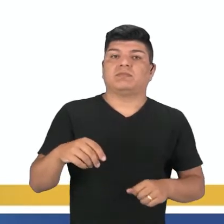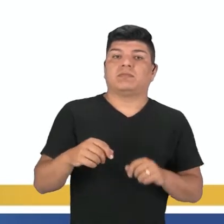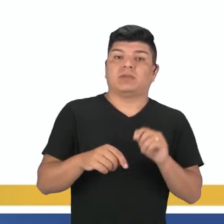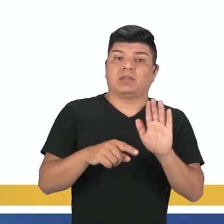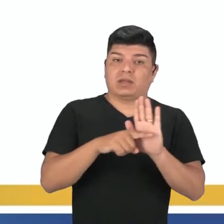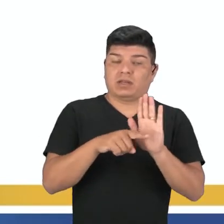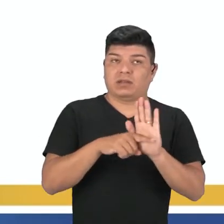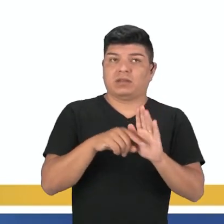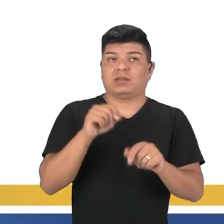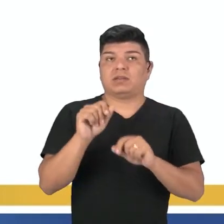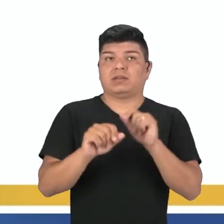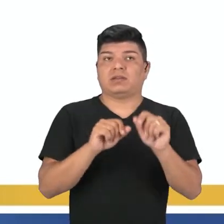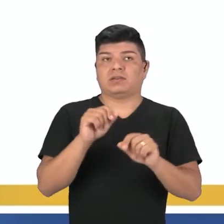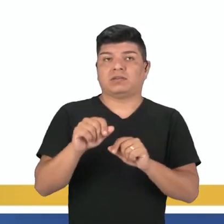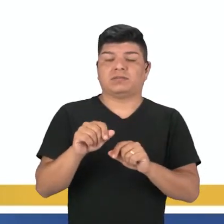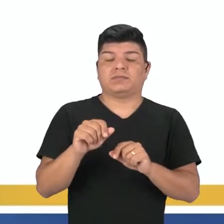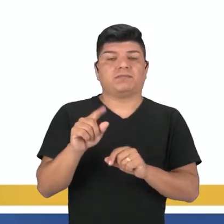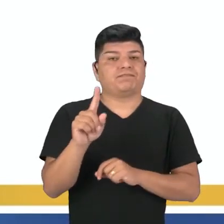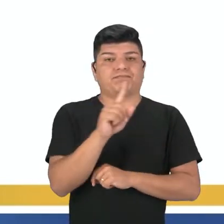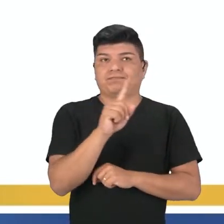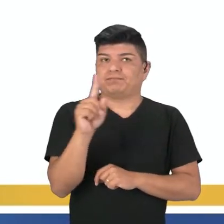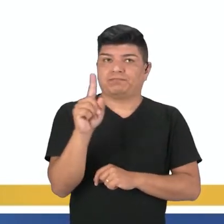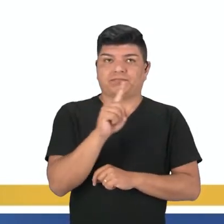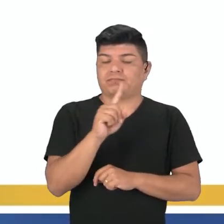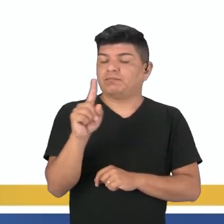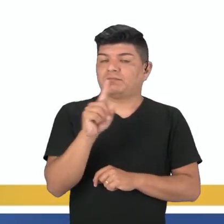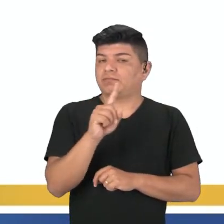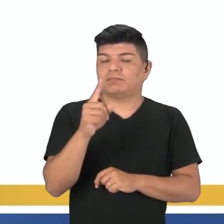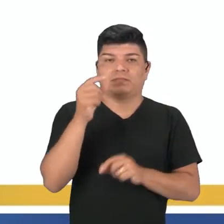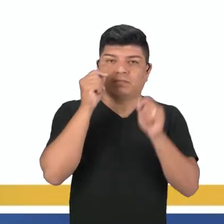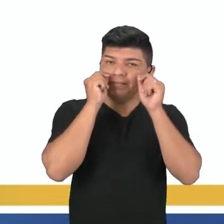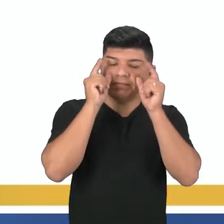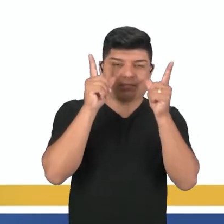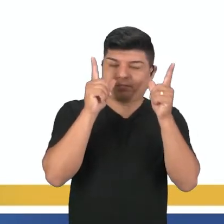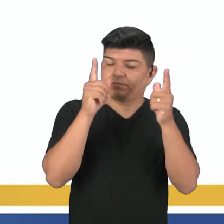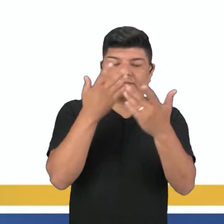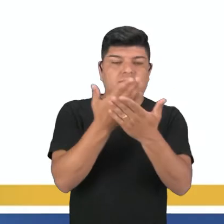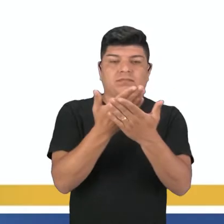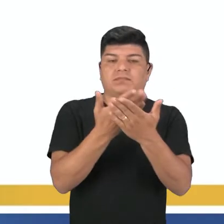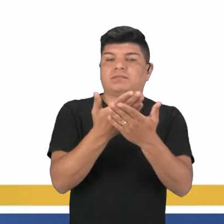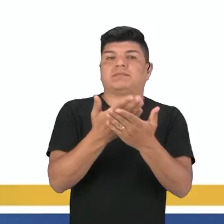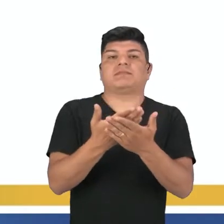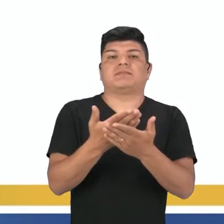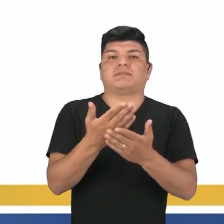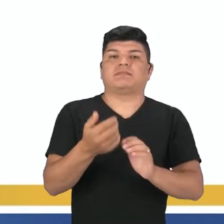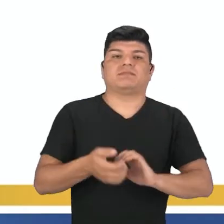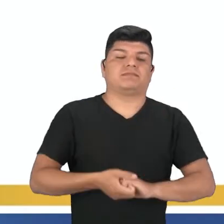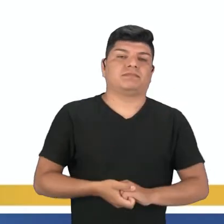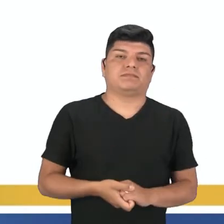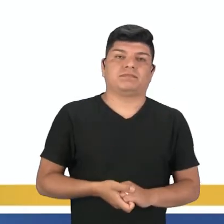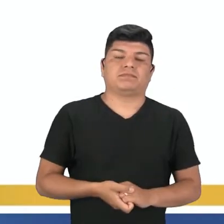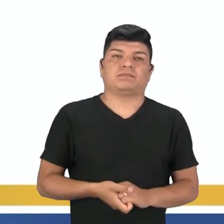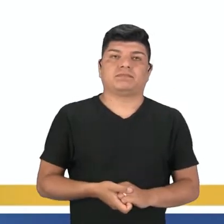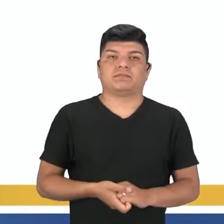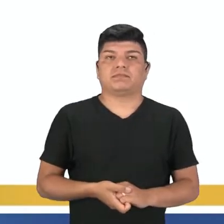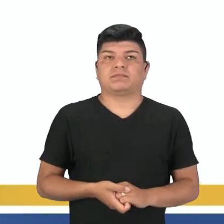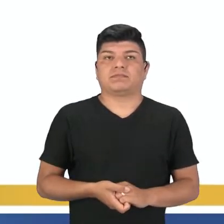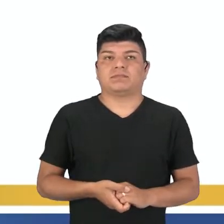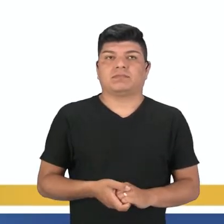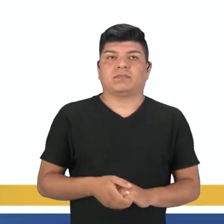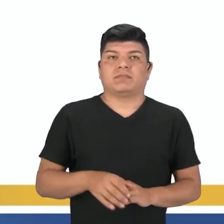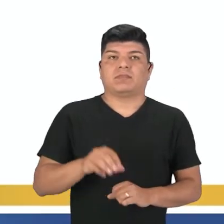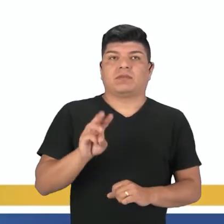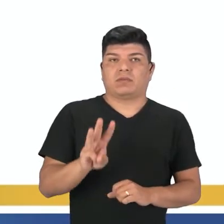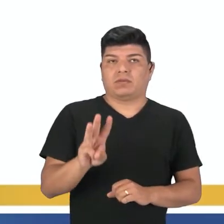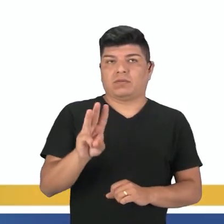no, I wasn't paying attention to the class. Não, eu não estava prestando atenção na aula. Wasn't